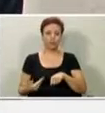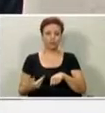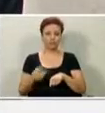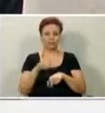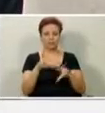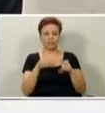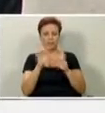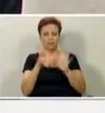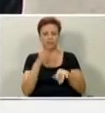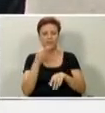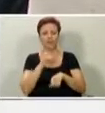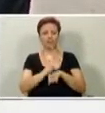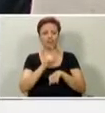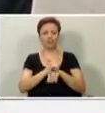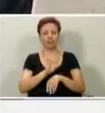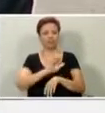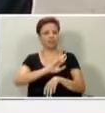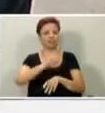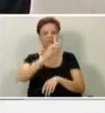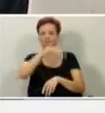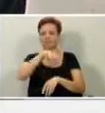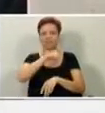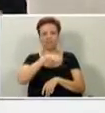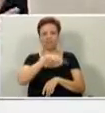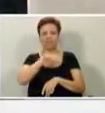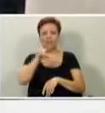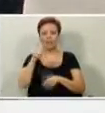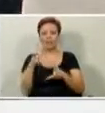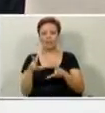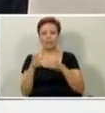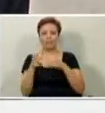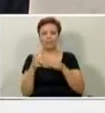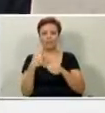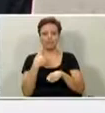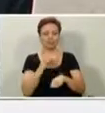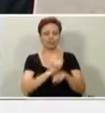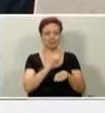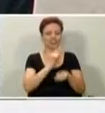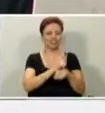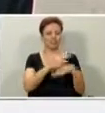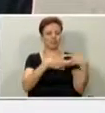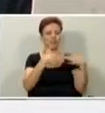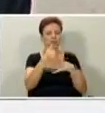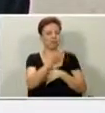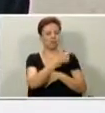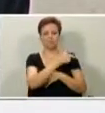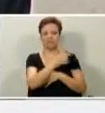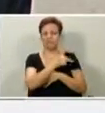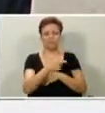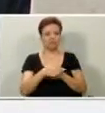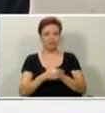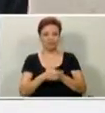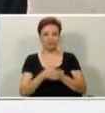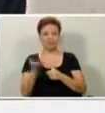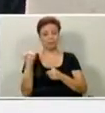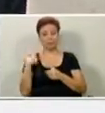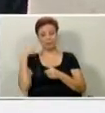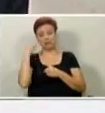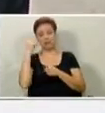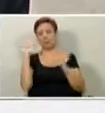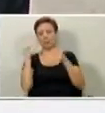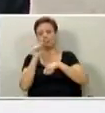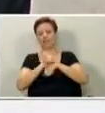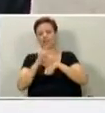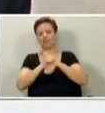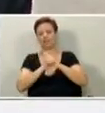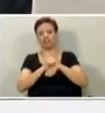repararam. Eu acho que ele mesmo já se tocou que ele não consegue gerar realmente essa cidade como ele pensava, e que na hora